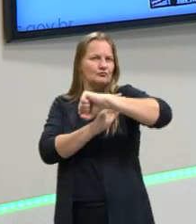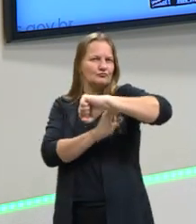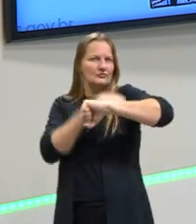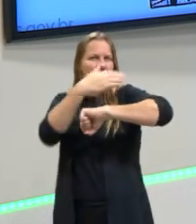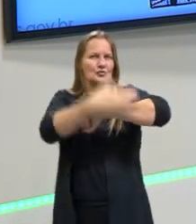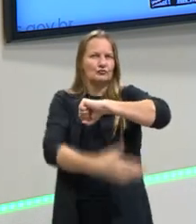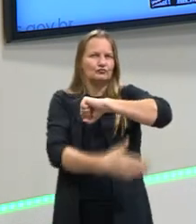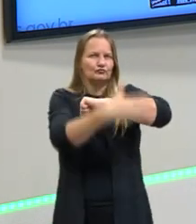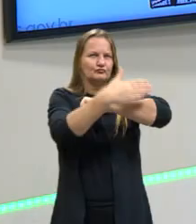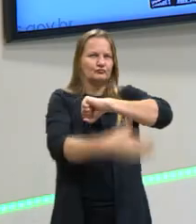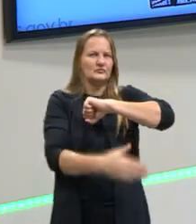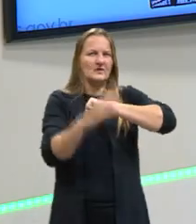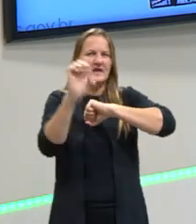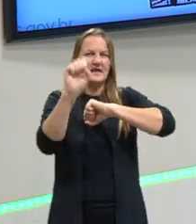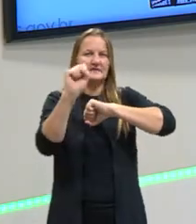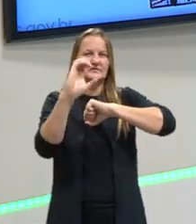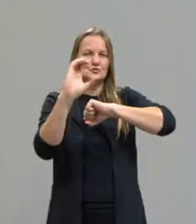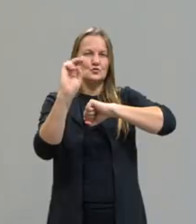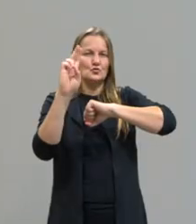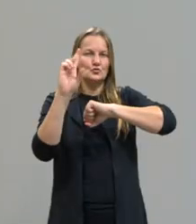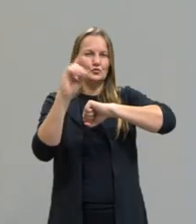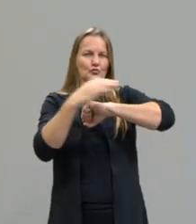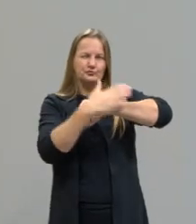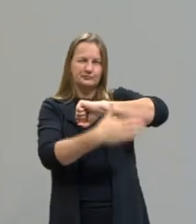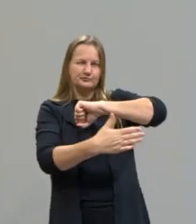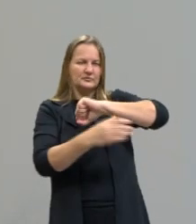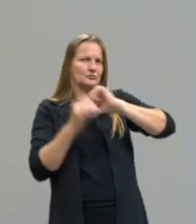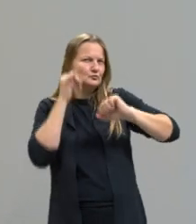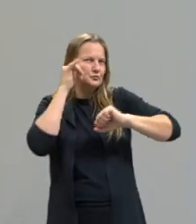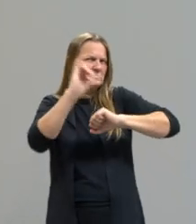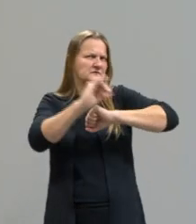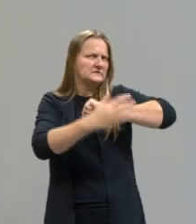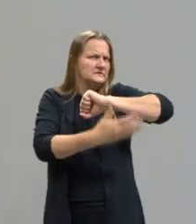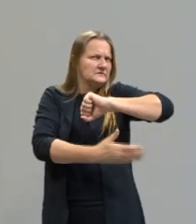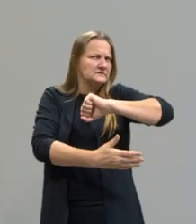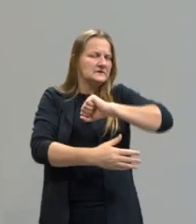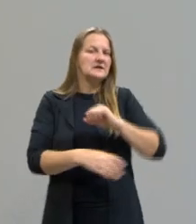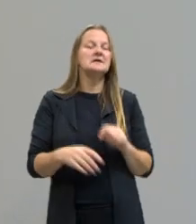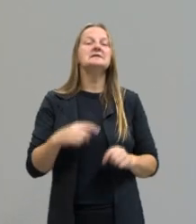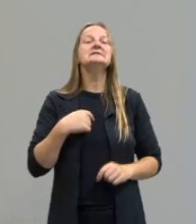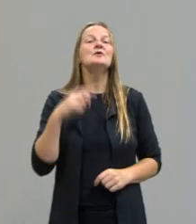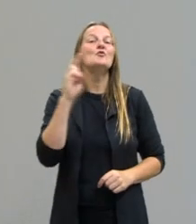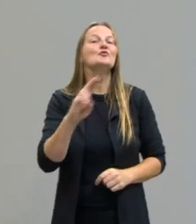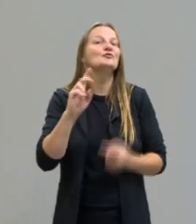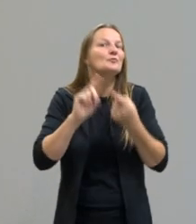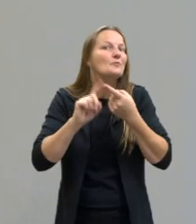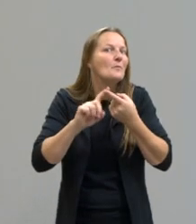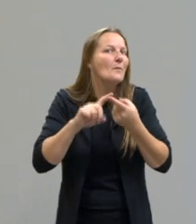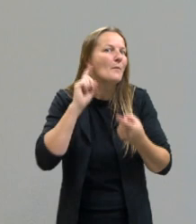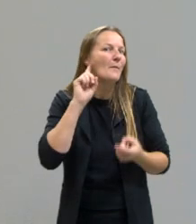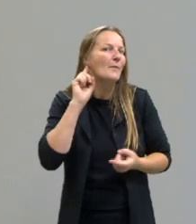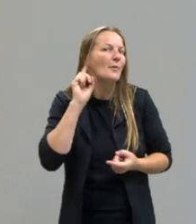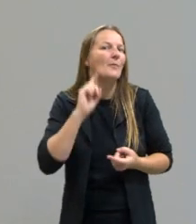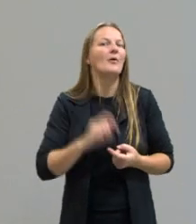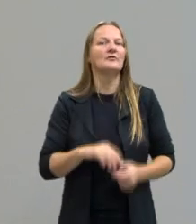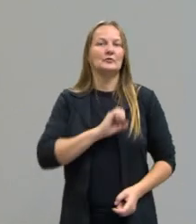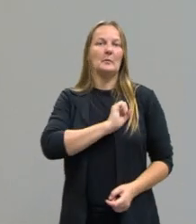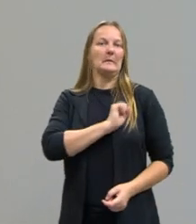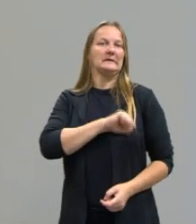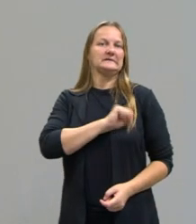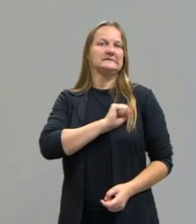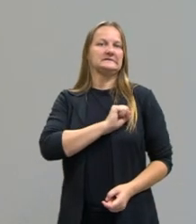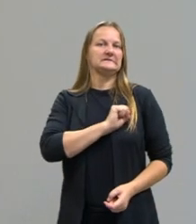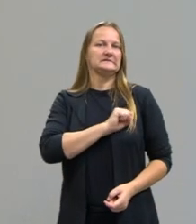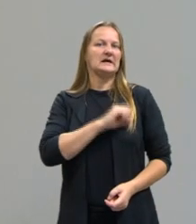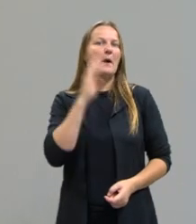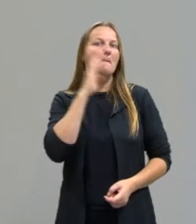ironia para me defender do outro. Agora, quando eu uso essa questão para atacar